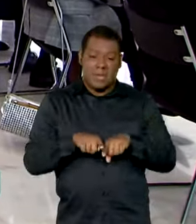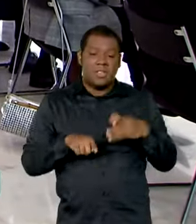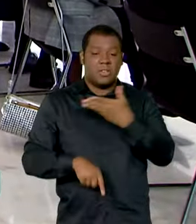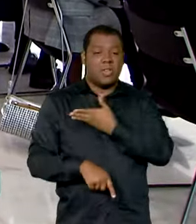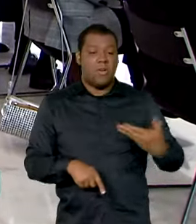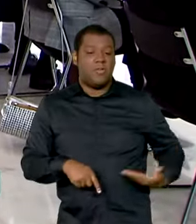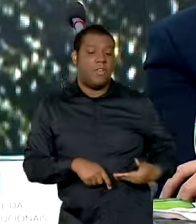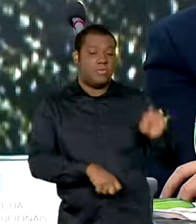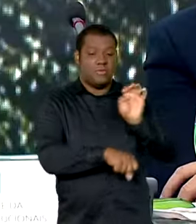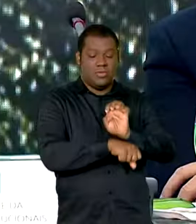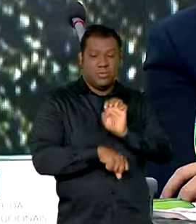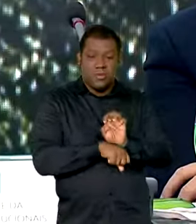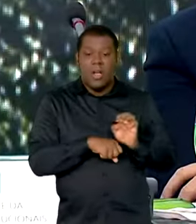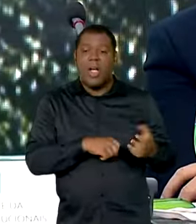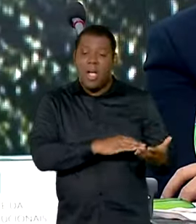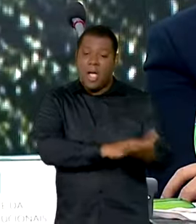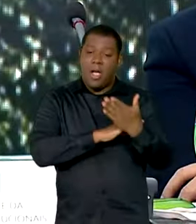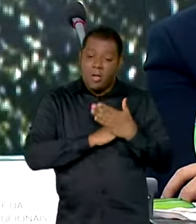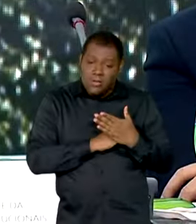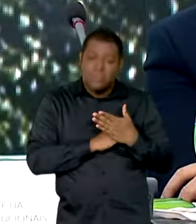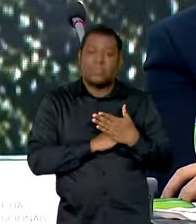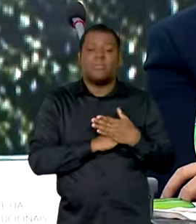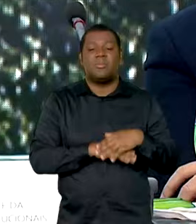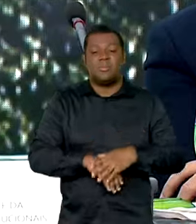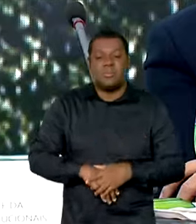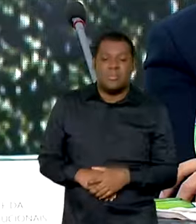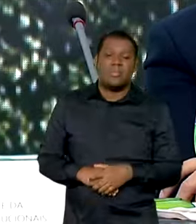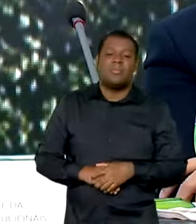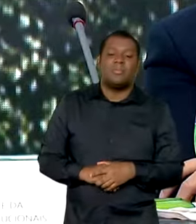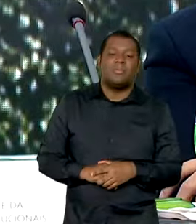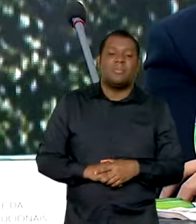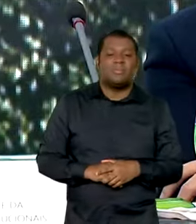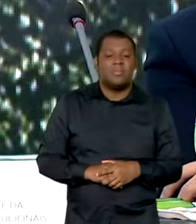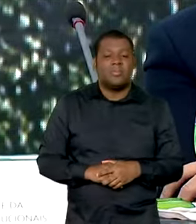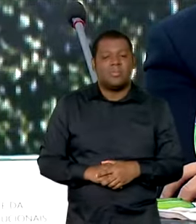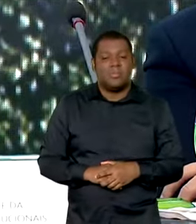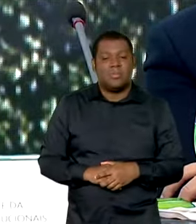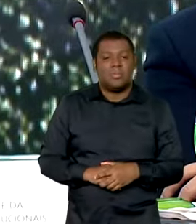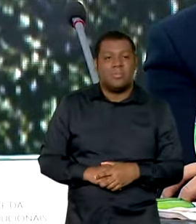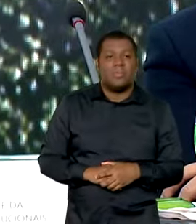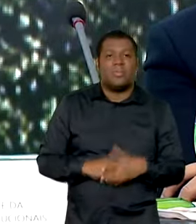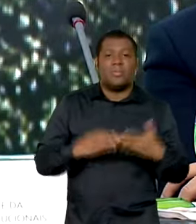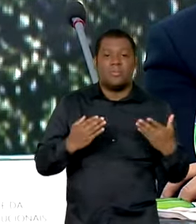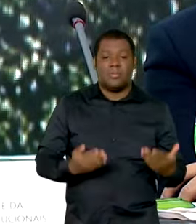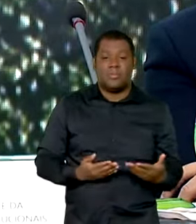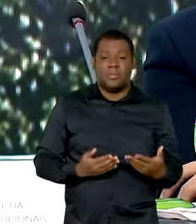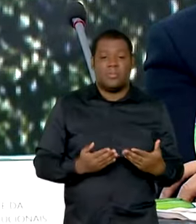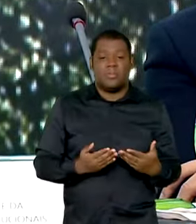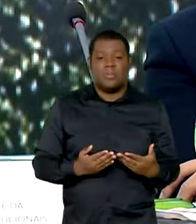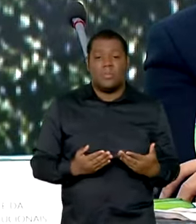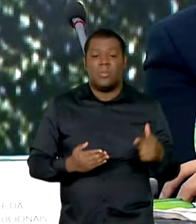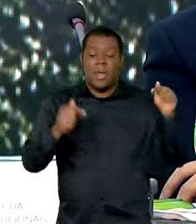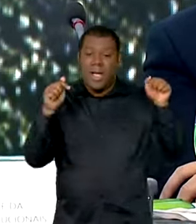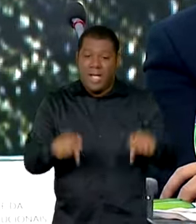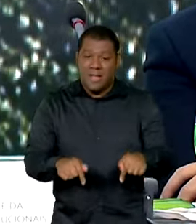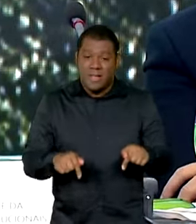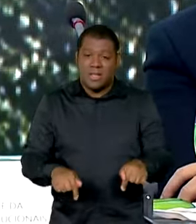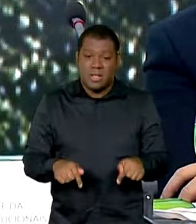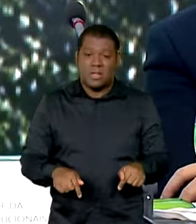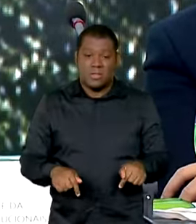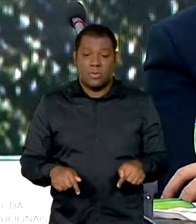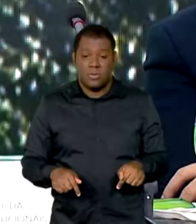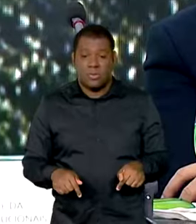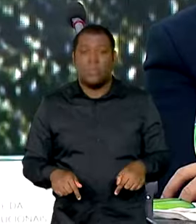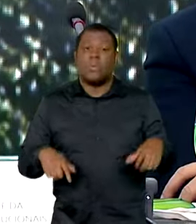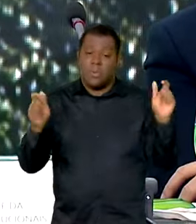estaduais que nos ajudam, estão nos ajudando, mas nós sabemos que quem pode trazer a realidade local, de qual que é